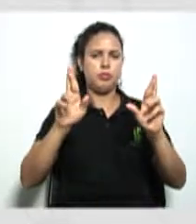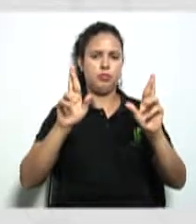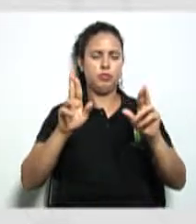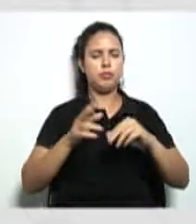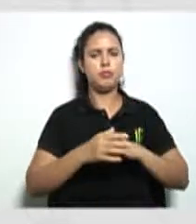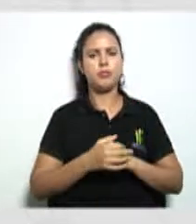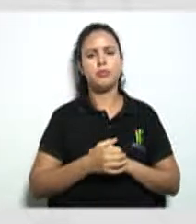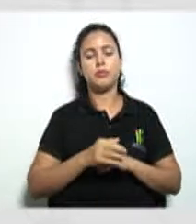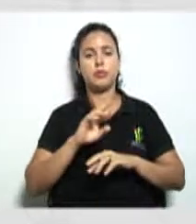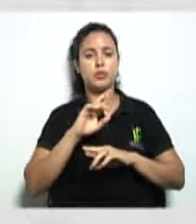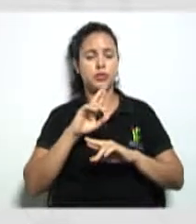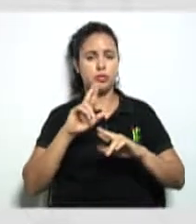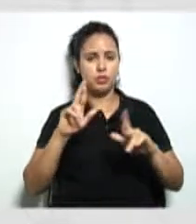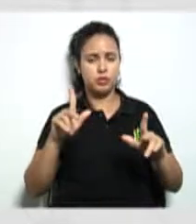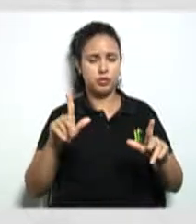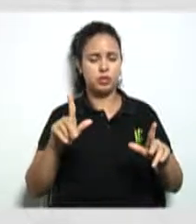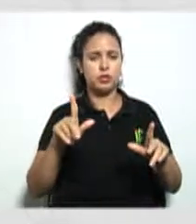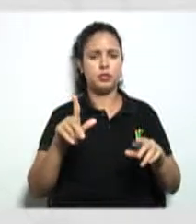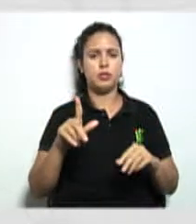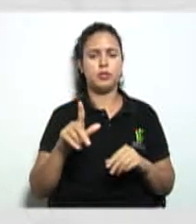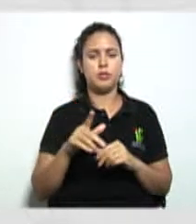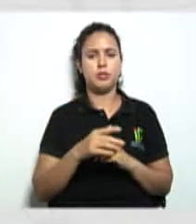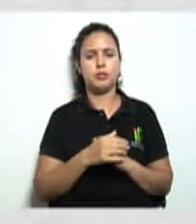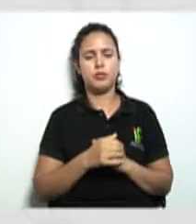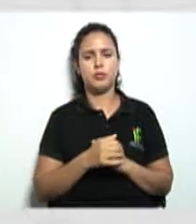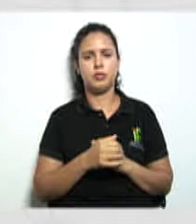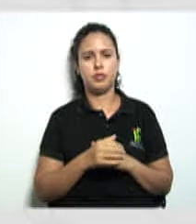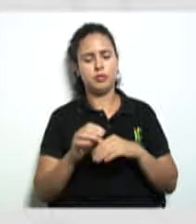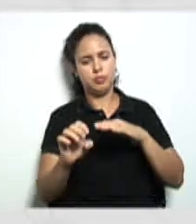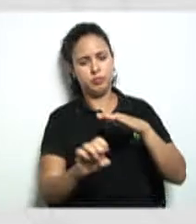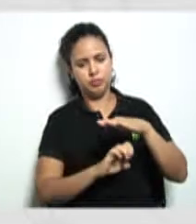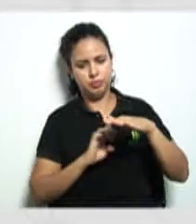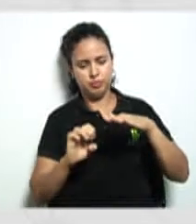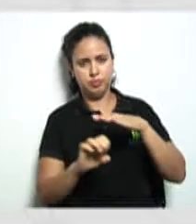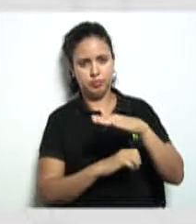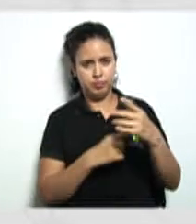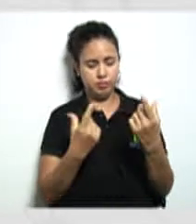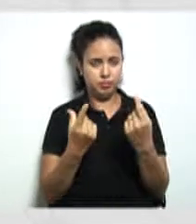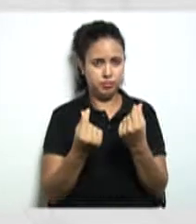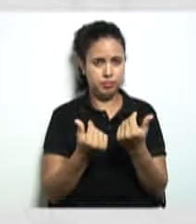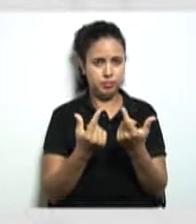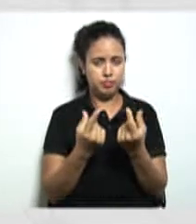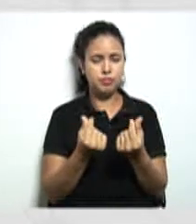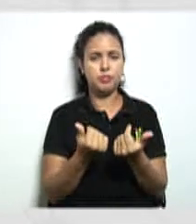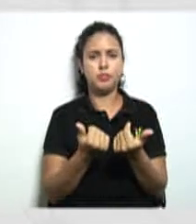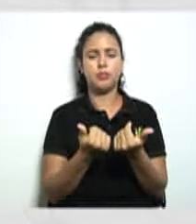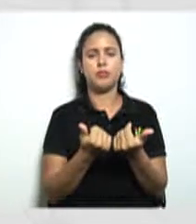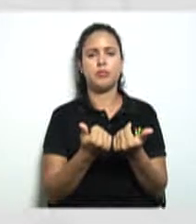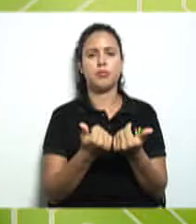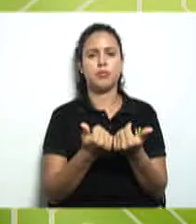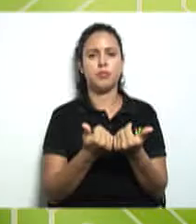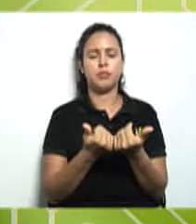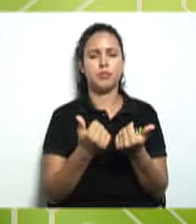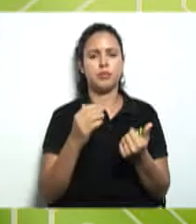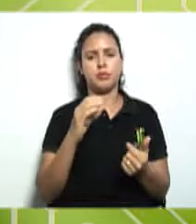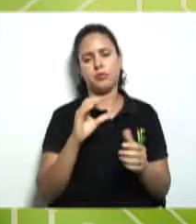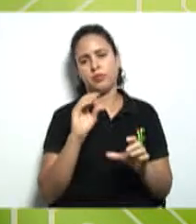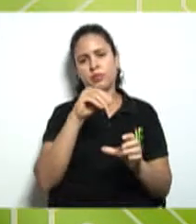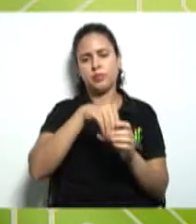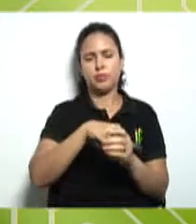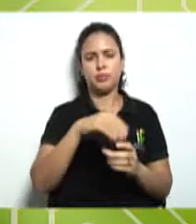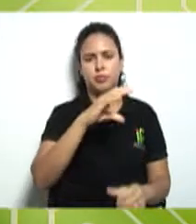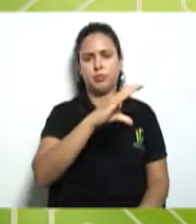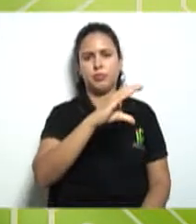Diferentemente de uma empresa de capital, nas cooperativas,